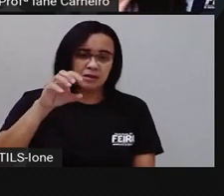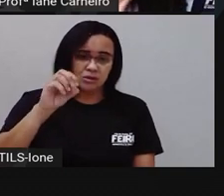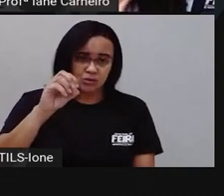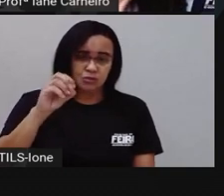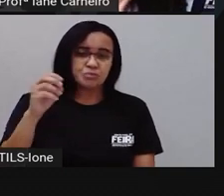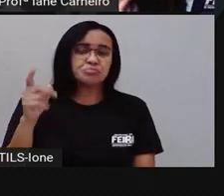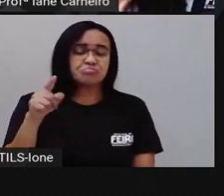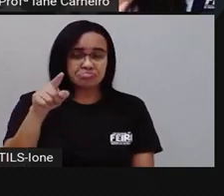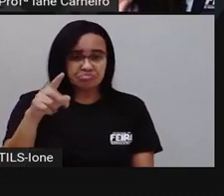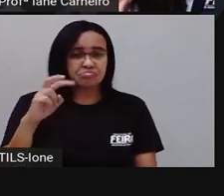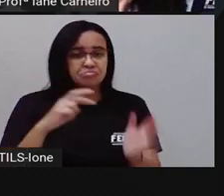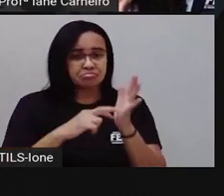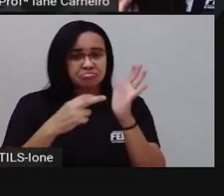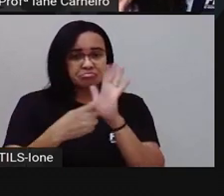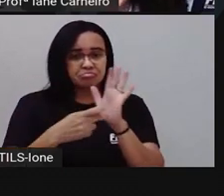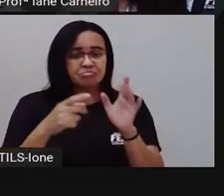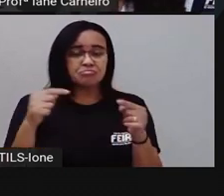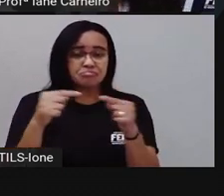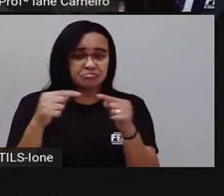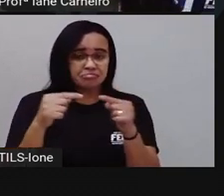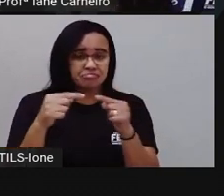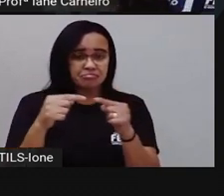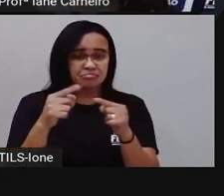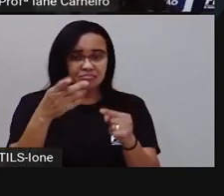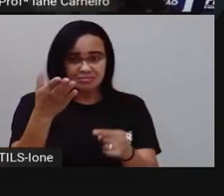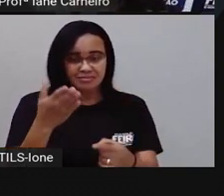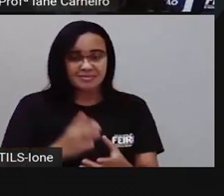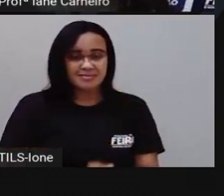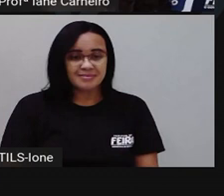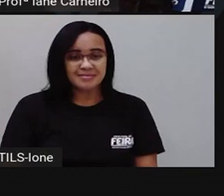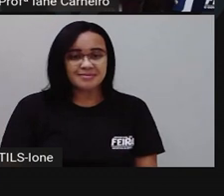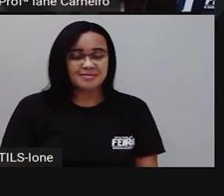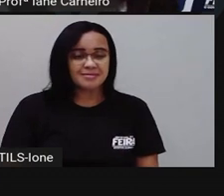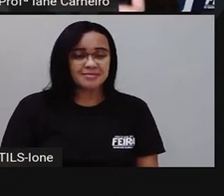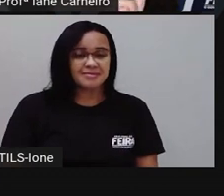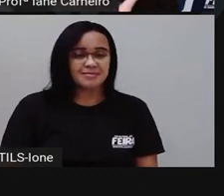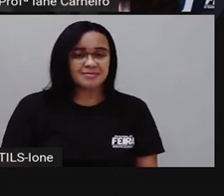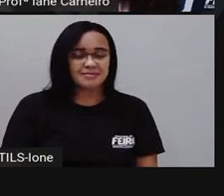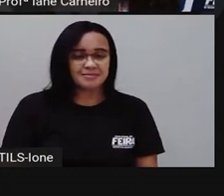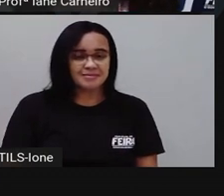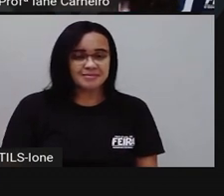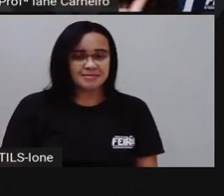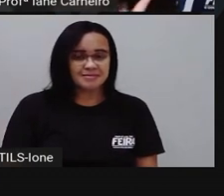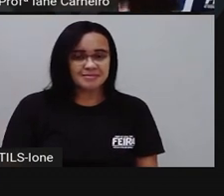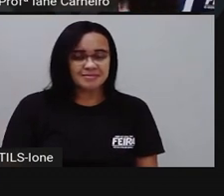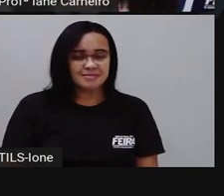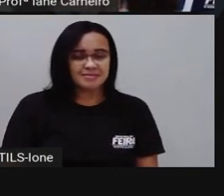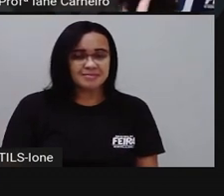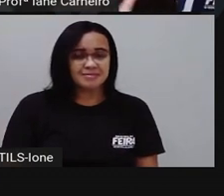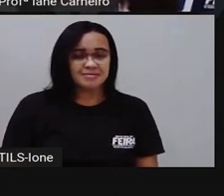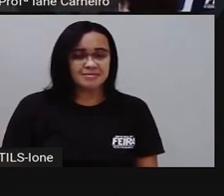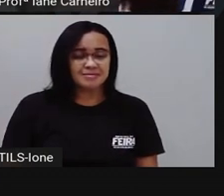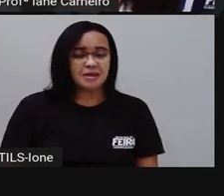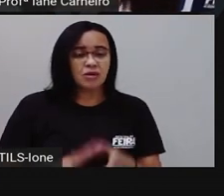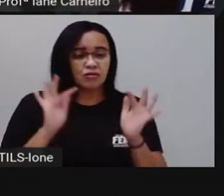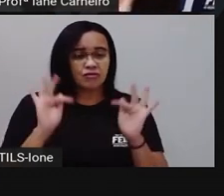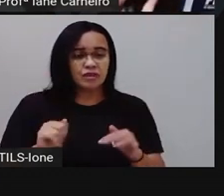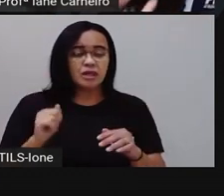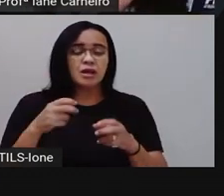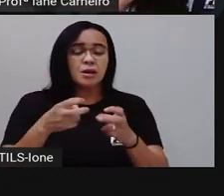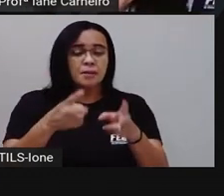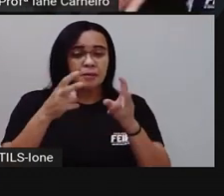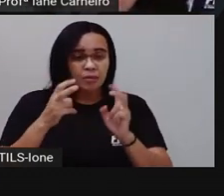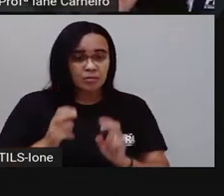A do e o A do de novo. E no final, ó, por isso, preste atenção ao que ficou